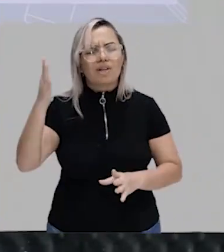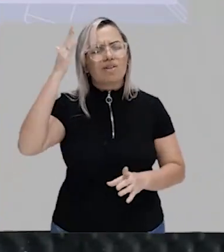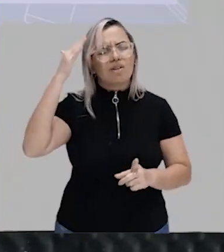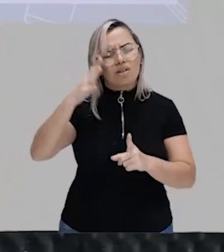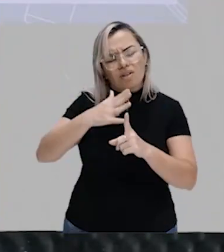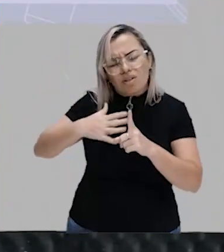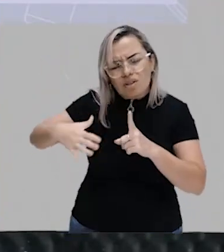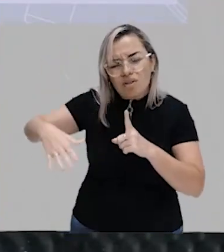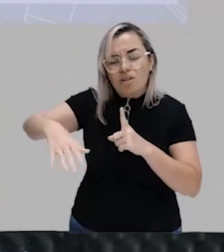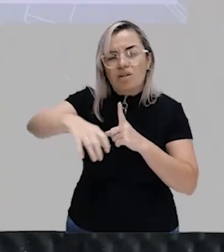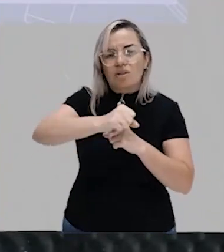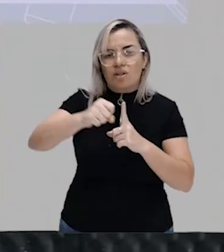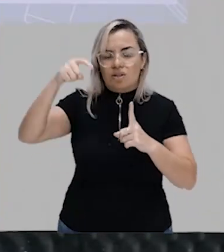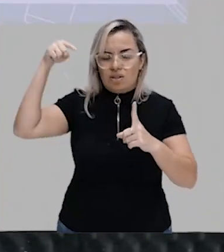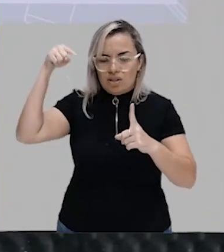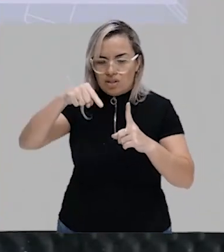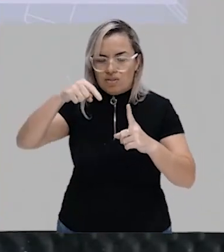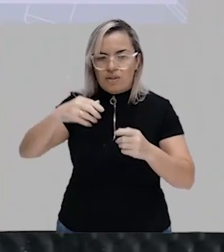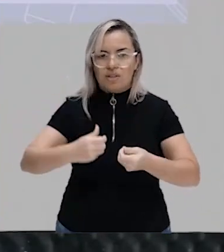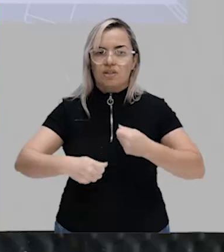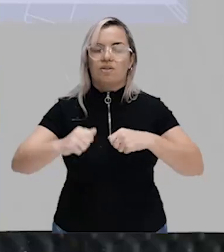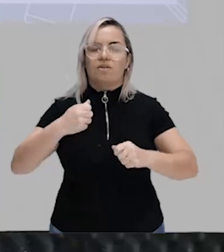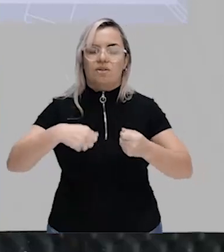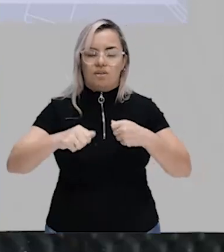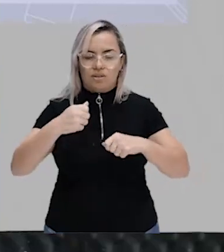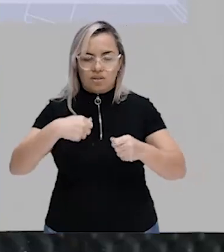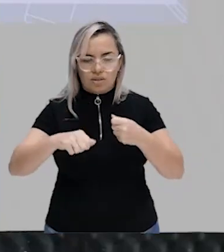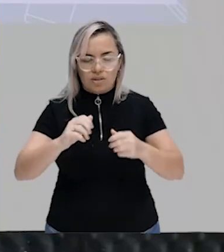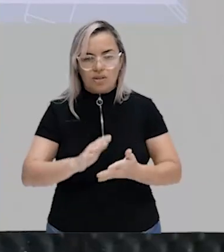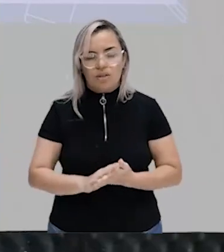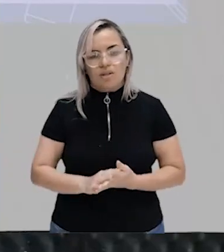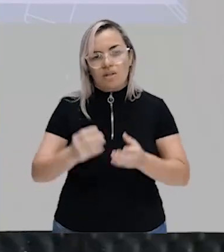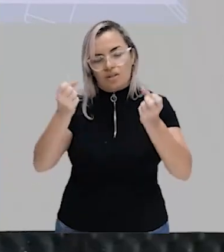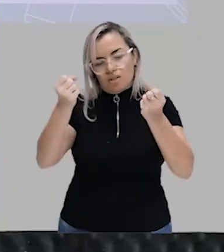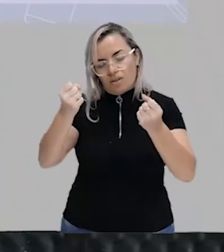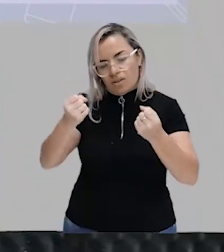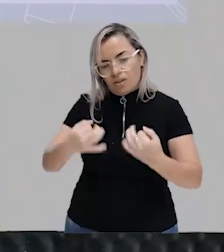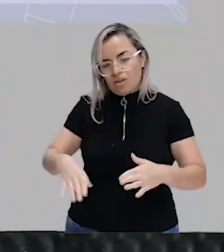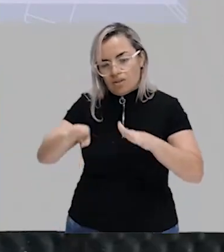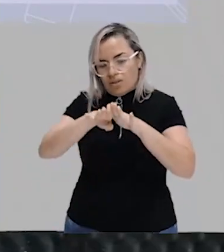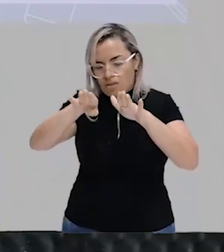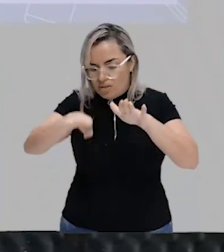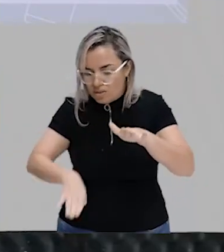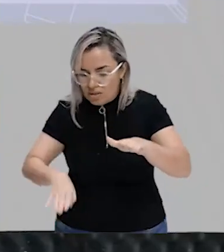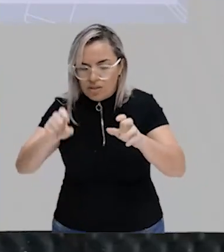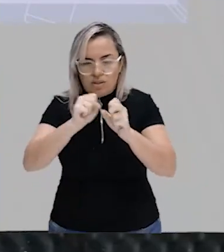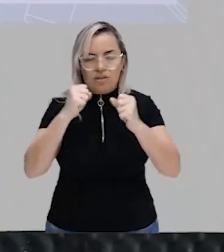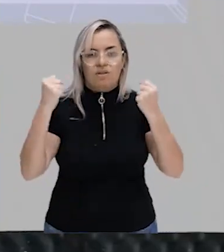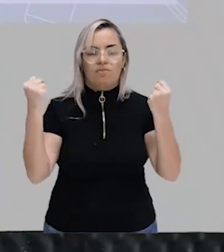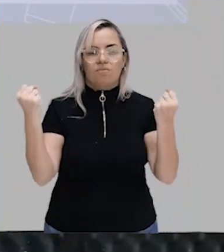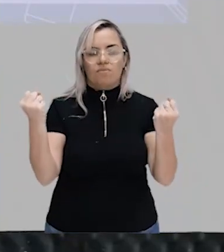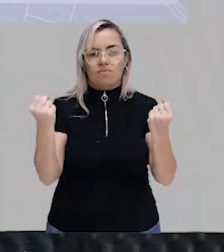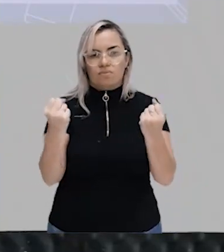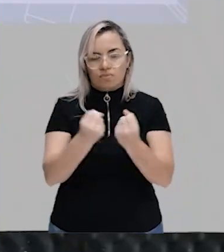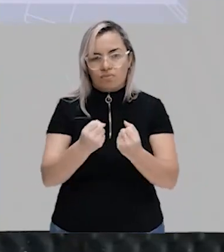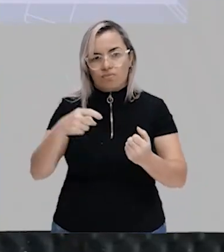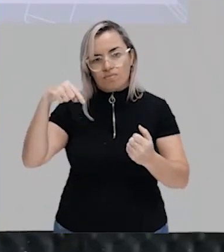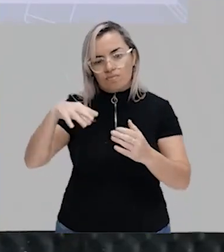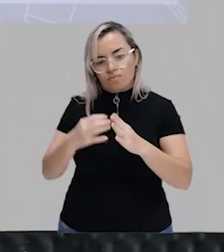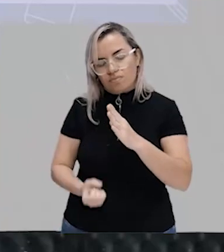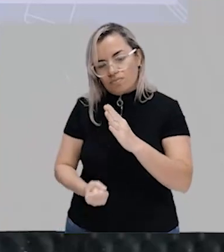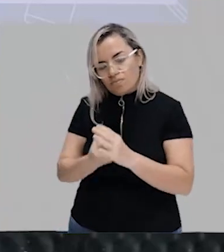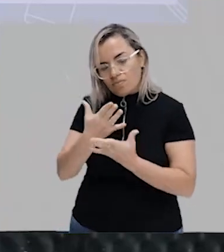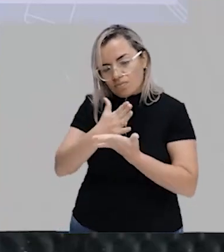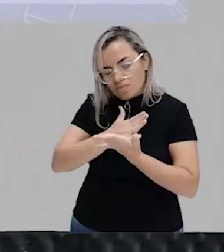Ele compreende através da economia. Ele vai dizer que a desigualdade social é fruto